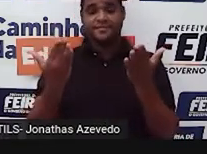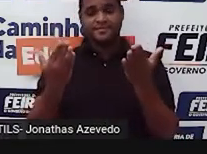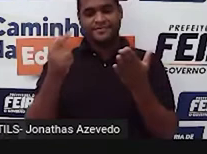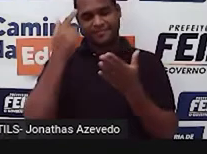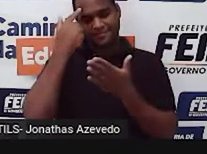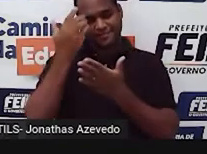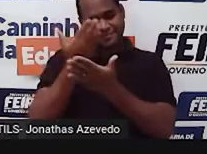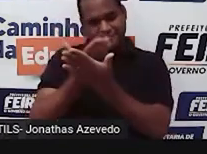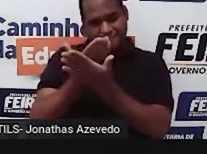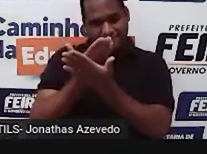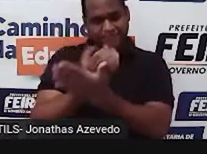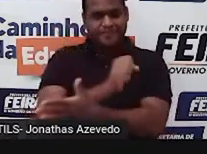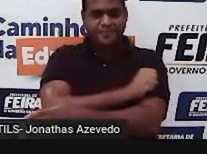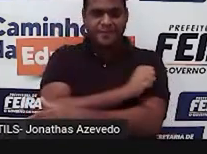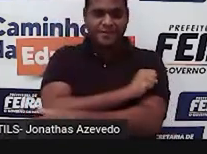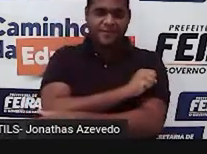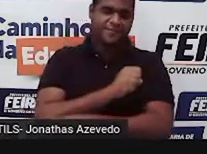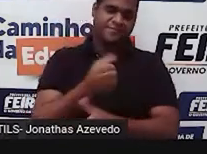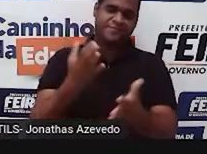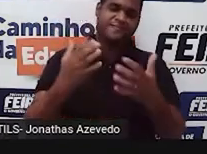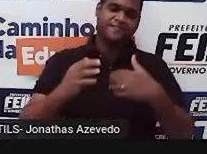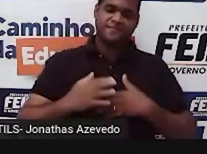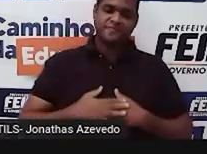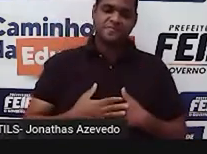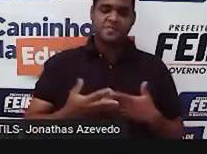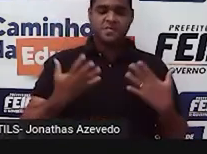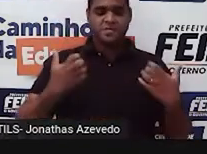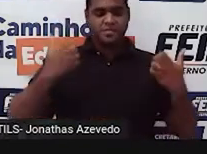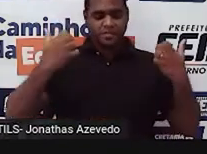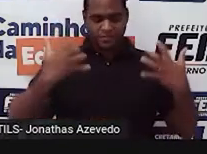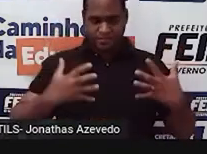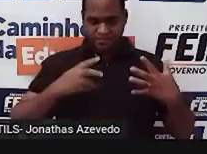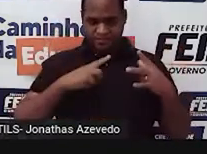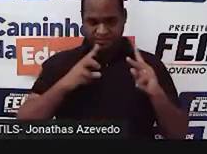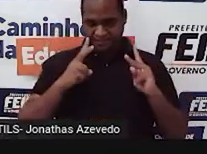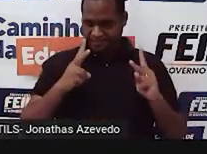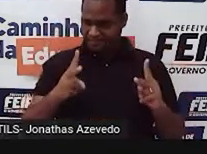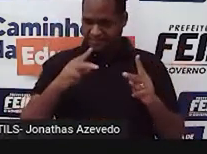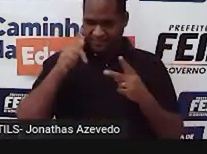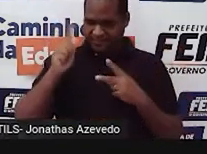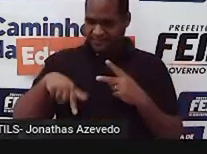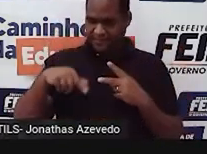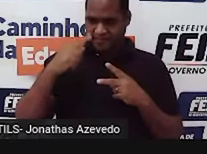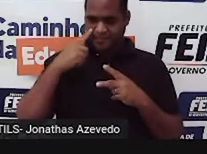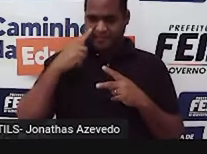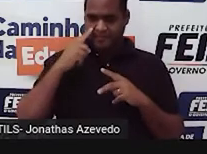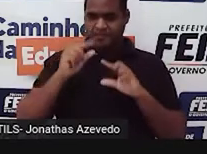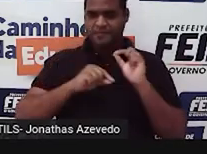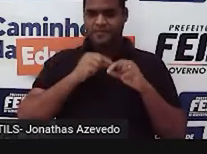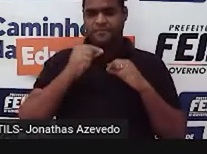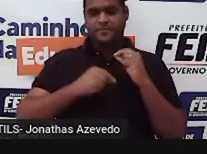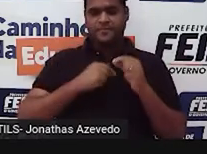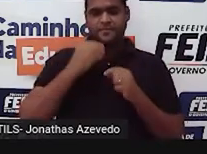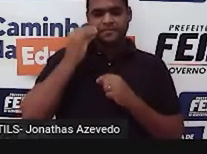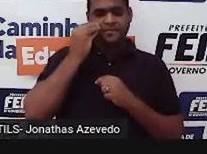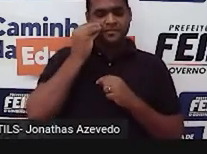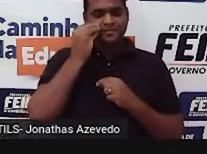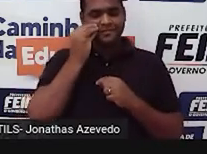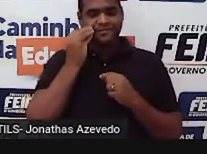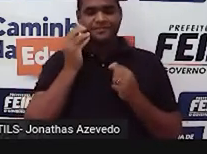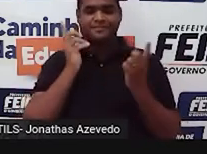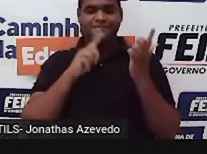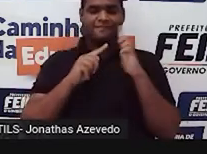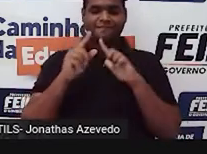que é estudante do oitavo ano, certo? E vamos sempre, de novo, mais uma vez, tentar fazer com que a